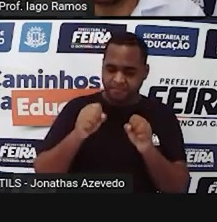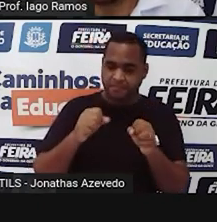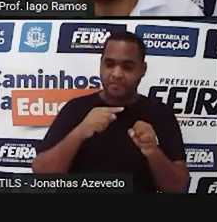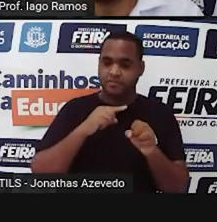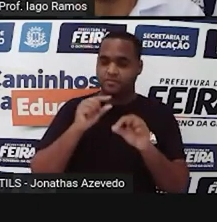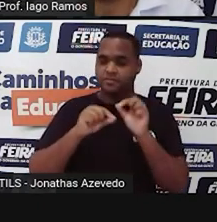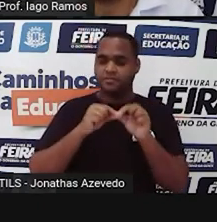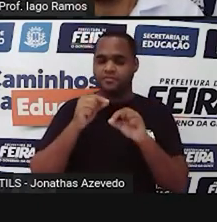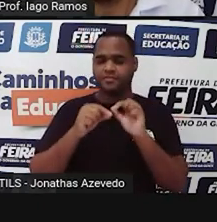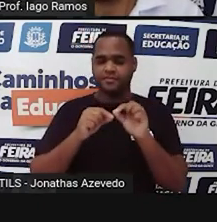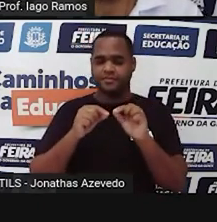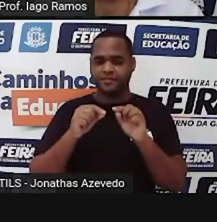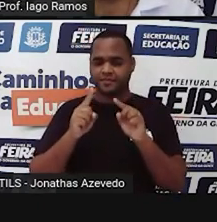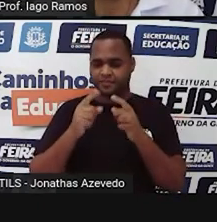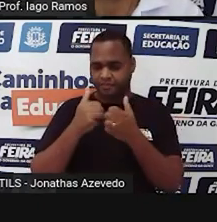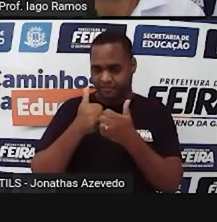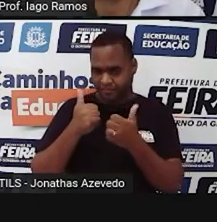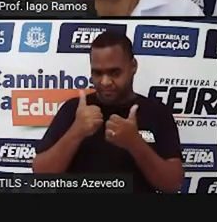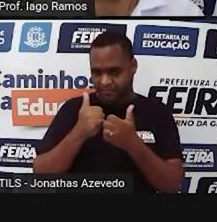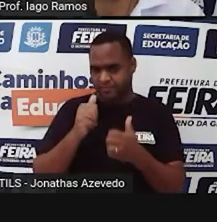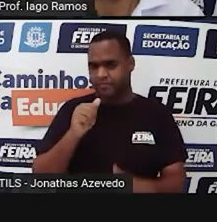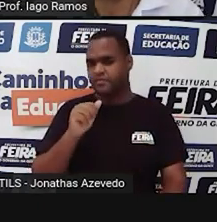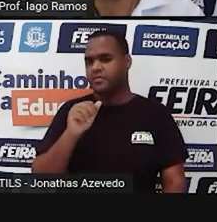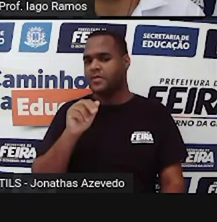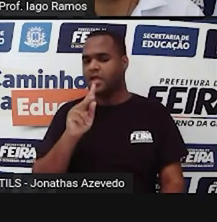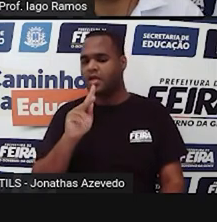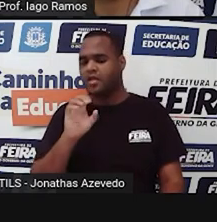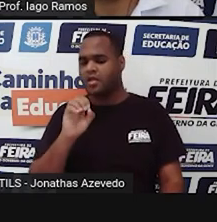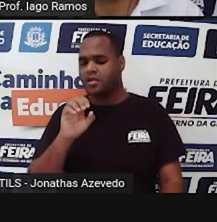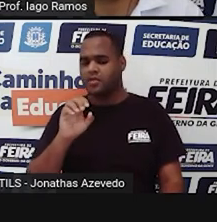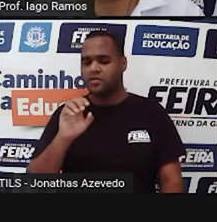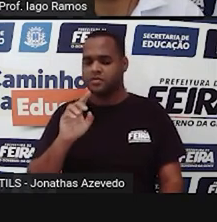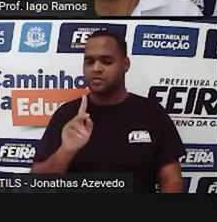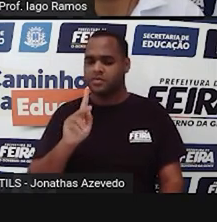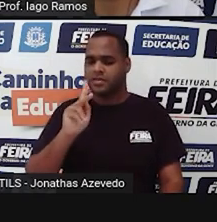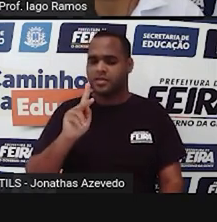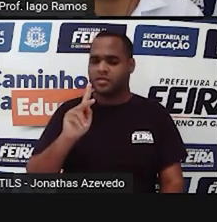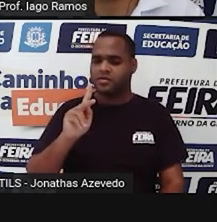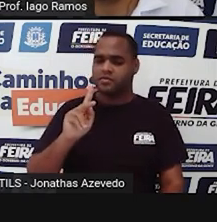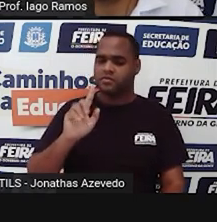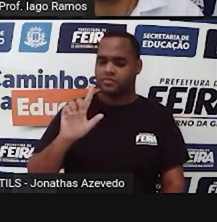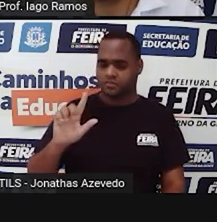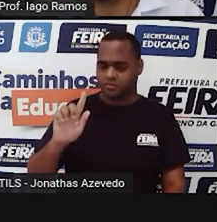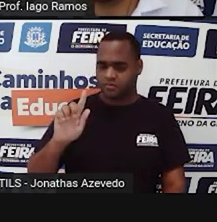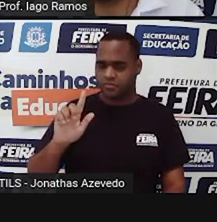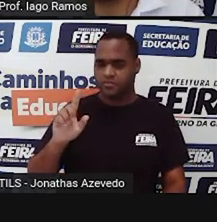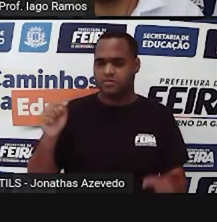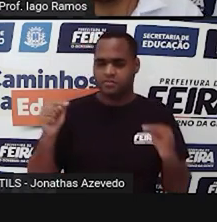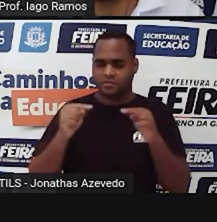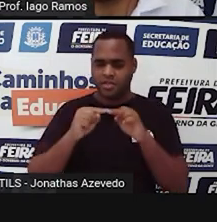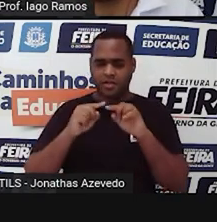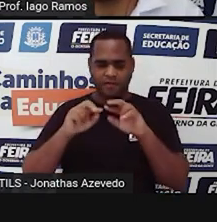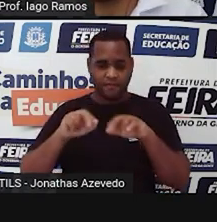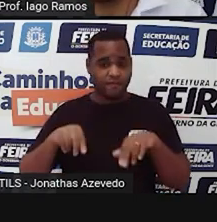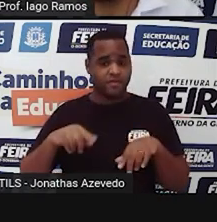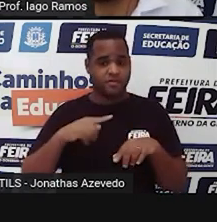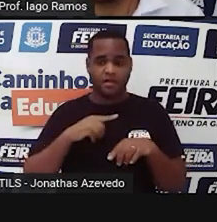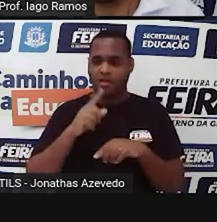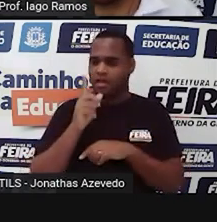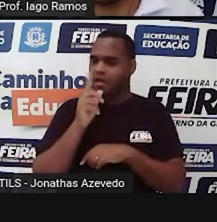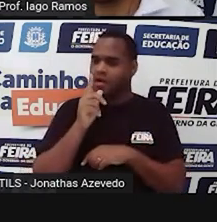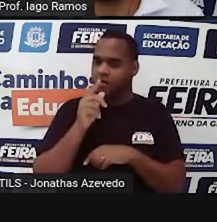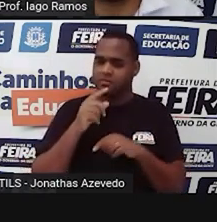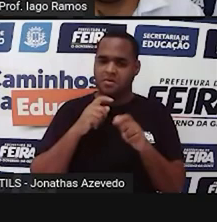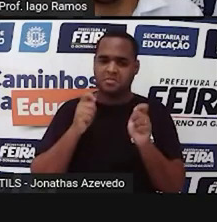Quilograma não tem a ver, né, com uma medida que envolve líquidos, né? E quando a gente